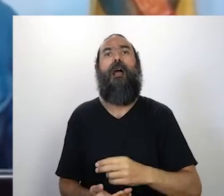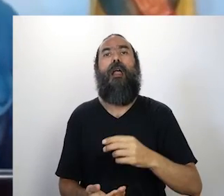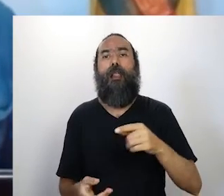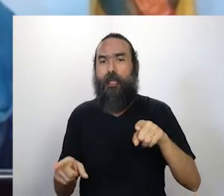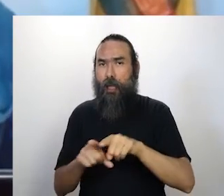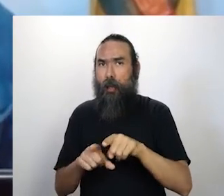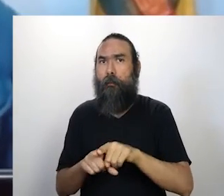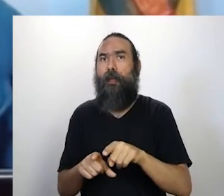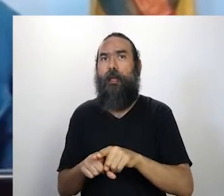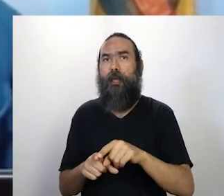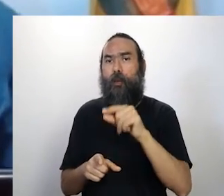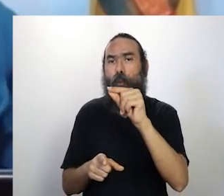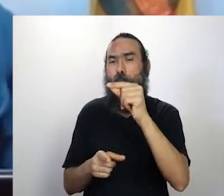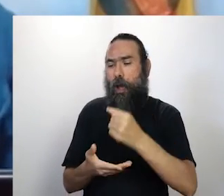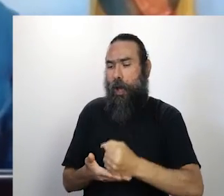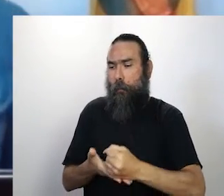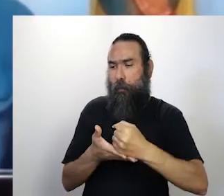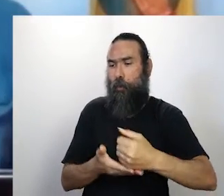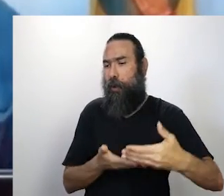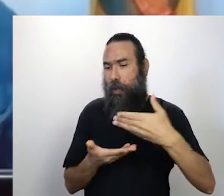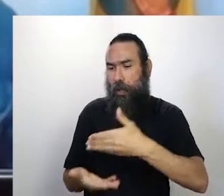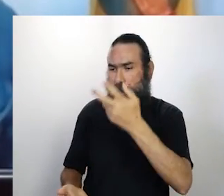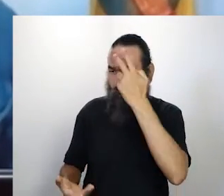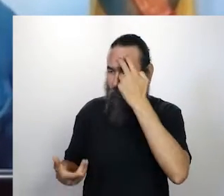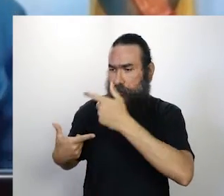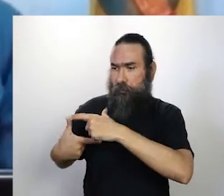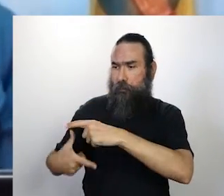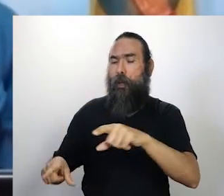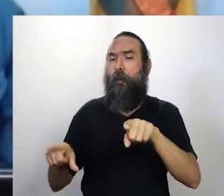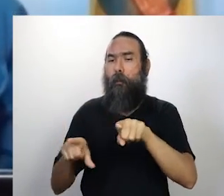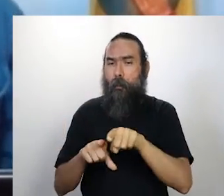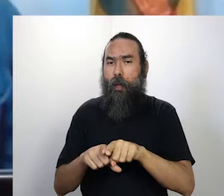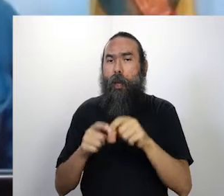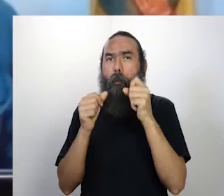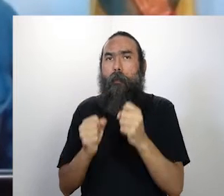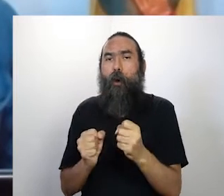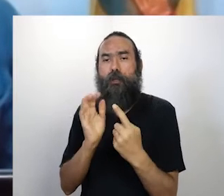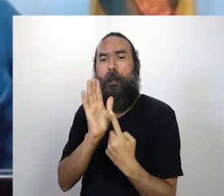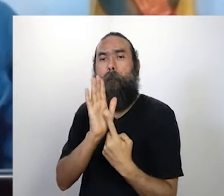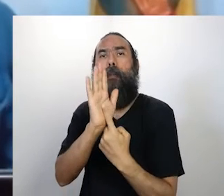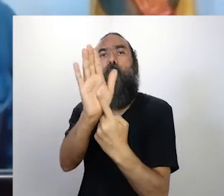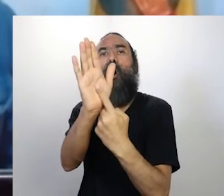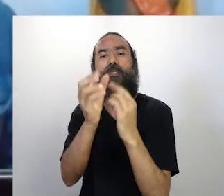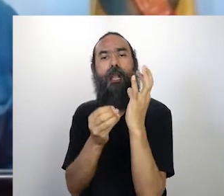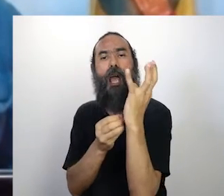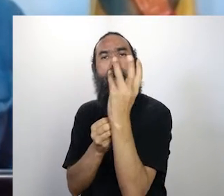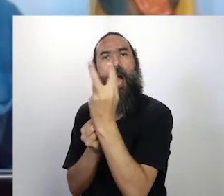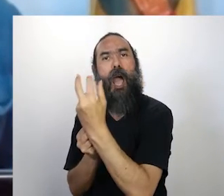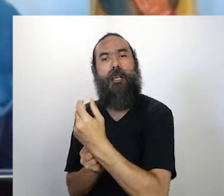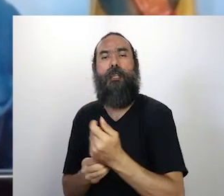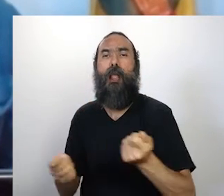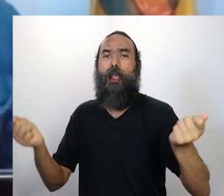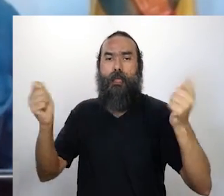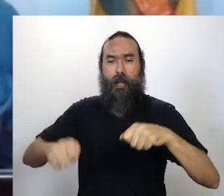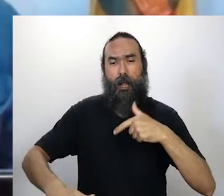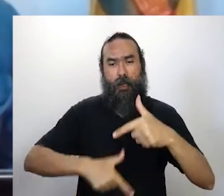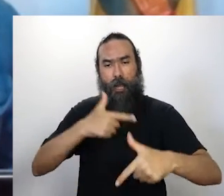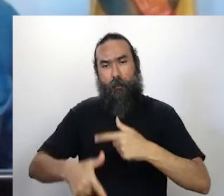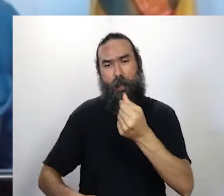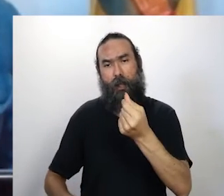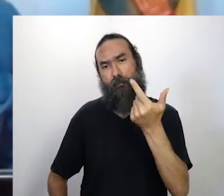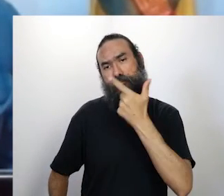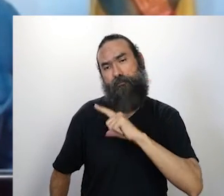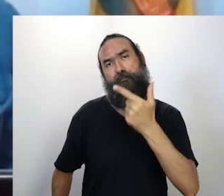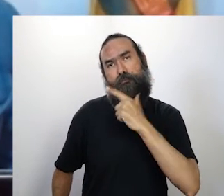criando espaços para que ele possa também escoar a produção dele, possa também sobreviver e as pessoas saberem. Eu lembro de uma reunião no